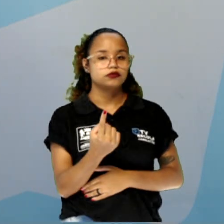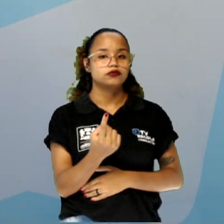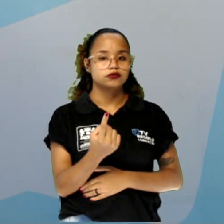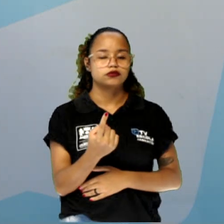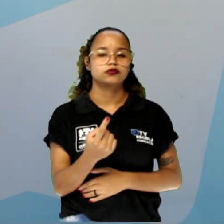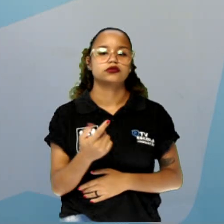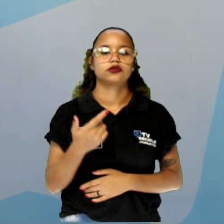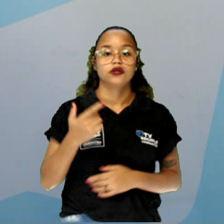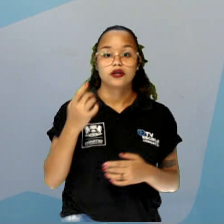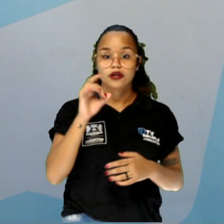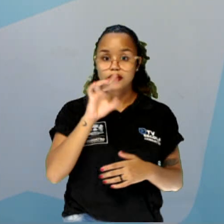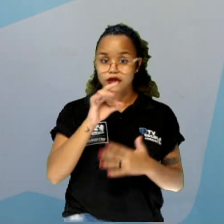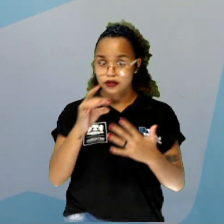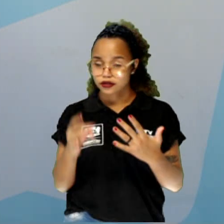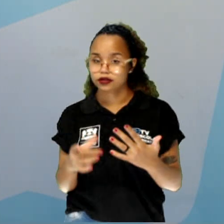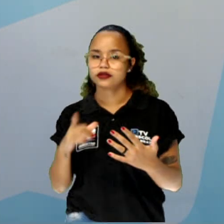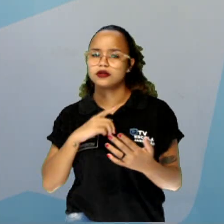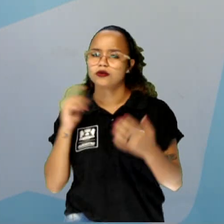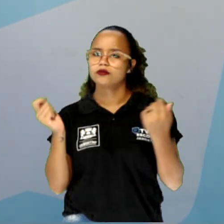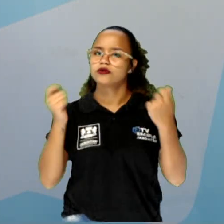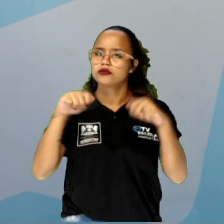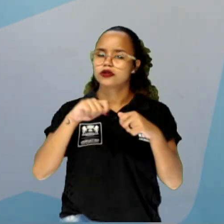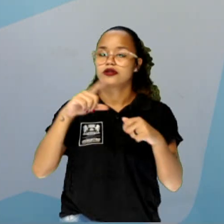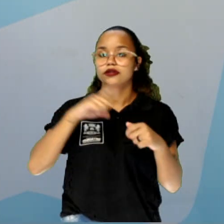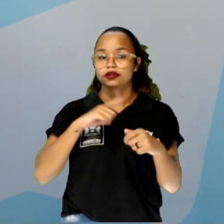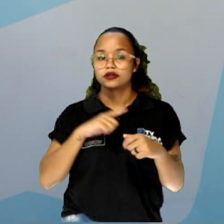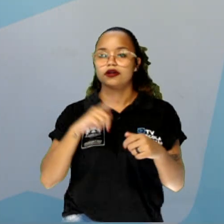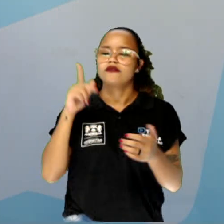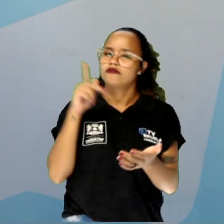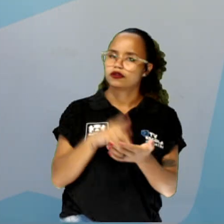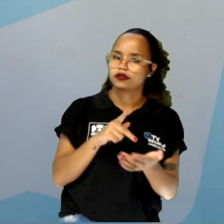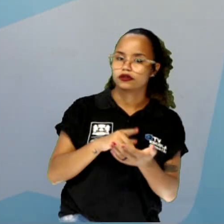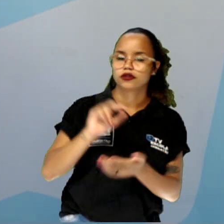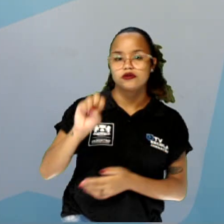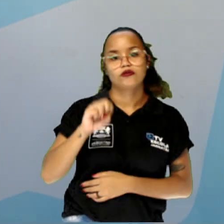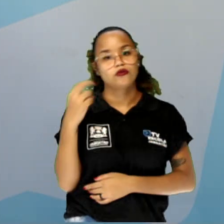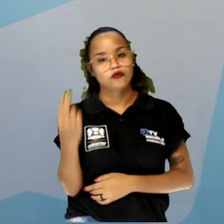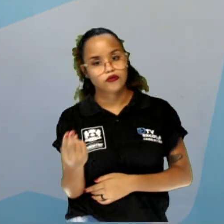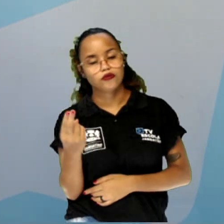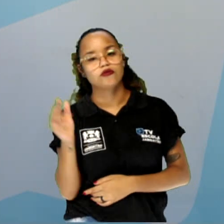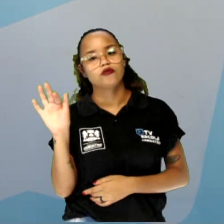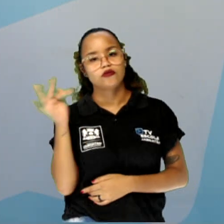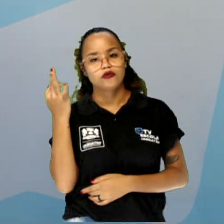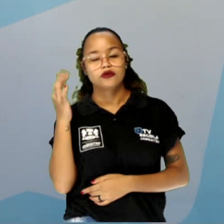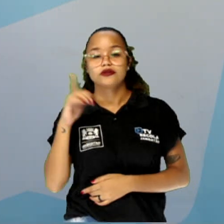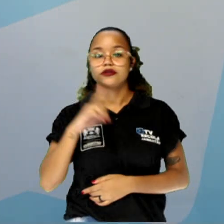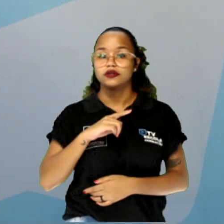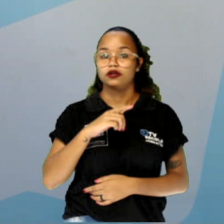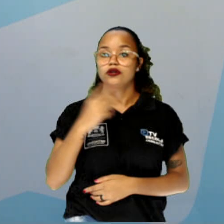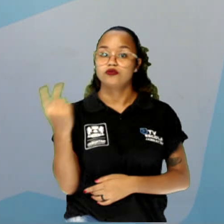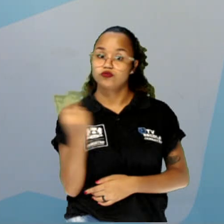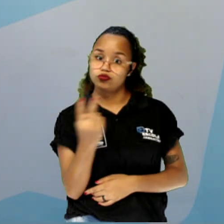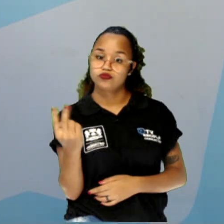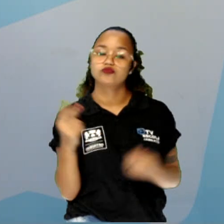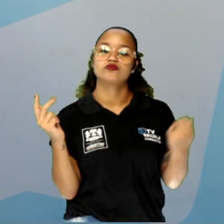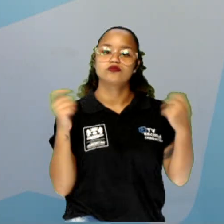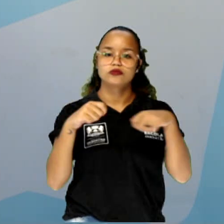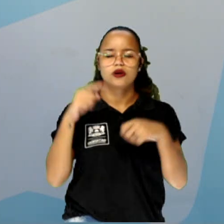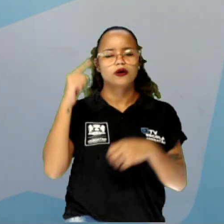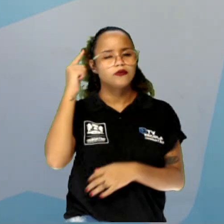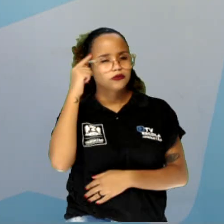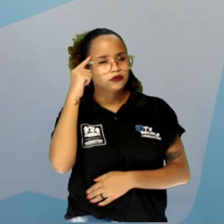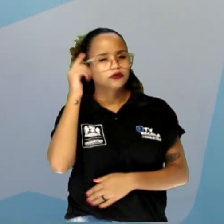você vai ter a possibilidade de ter verdadeira ou falsa. seja, cada evento existe duas possibilidades. Então, você vai pensar